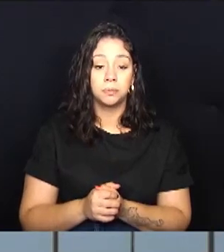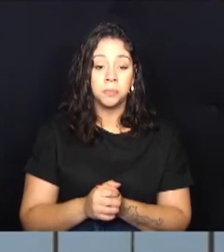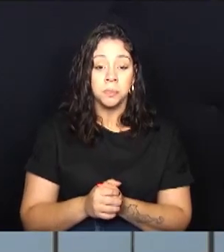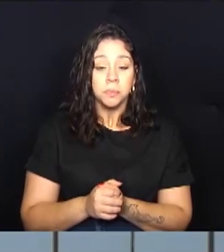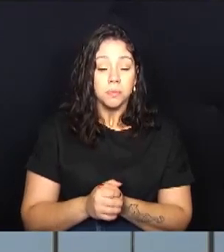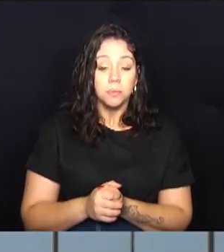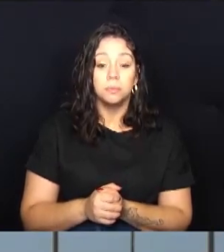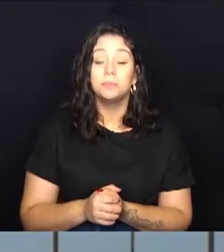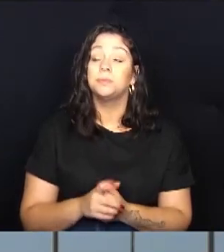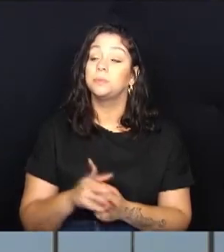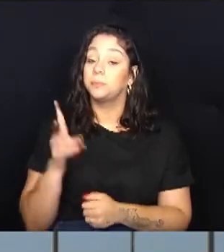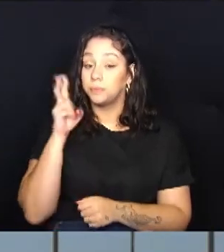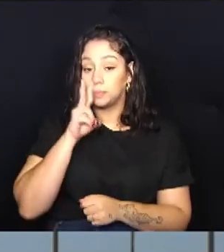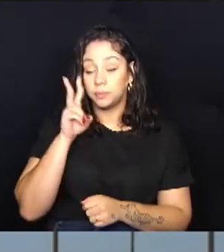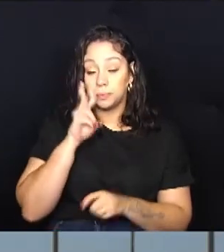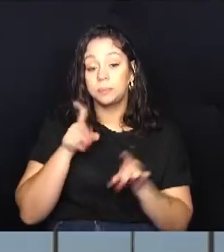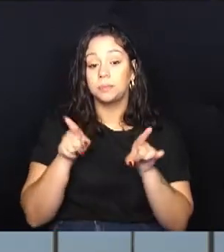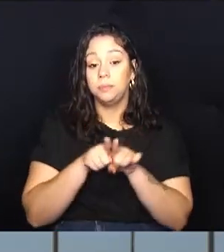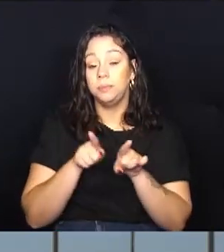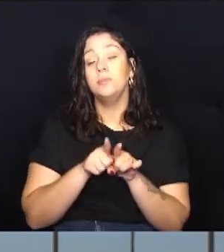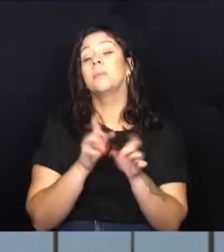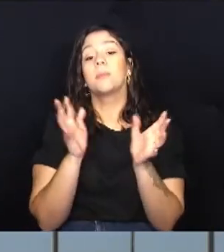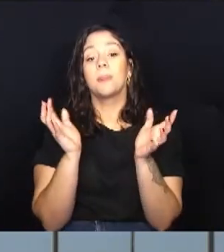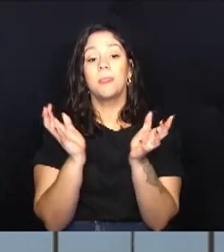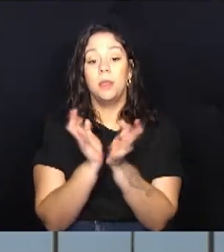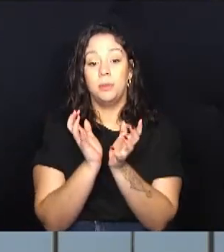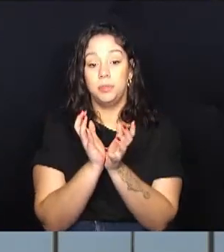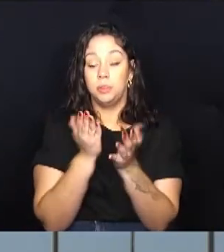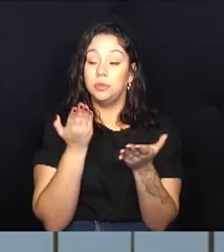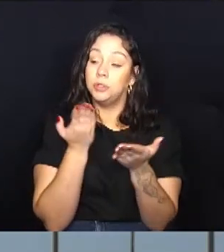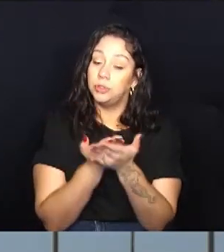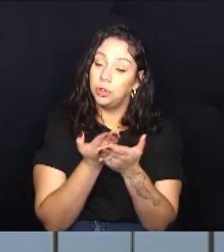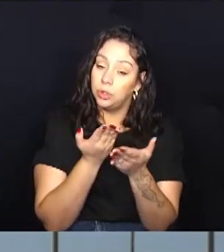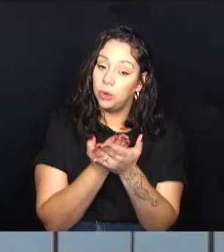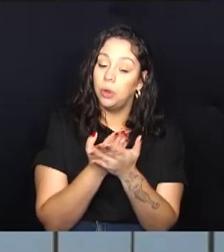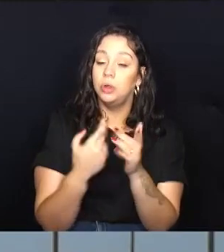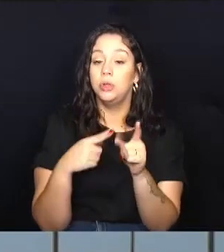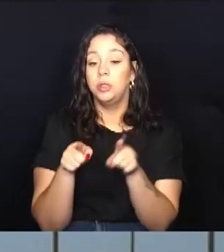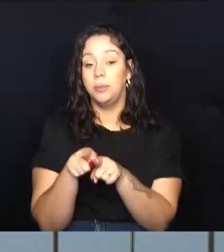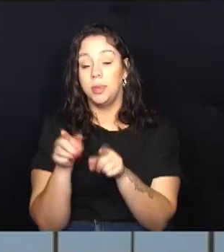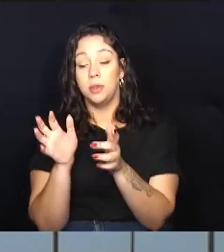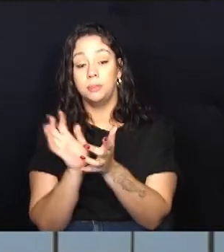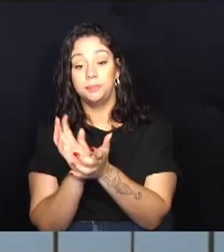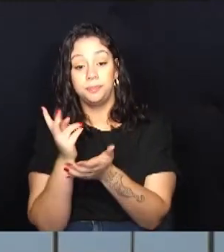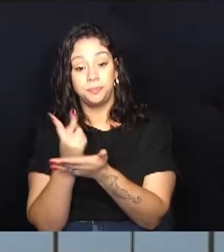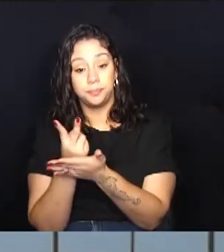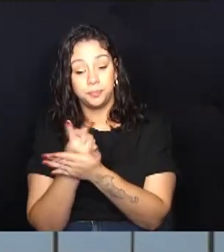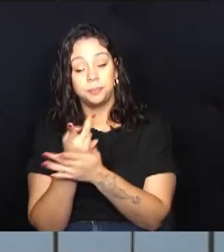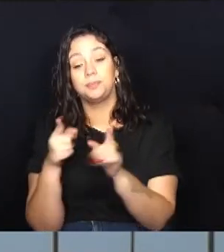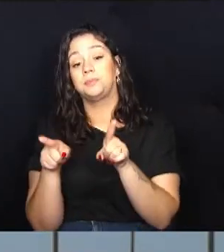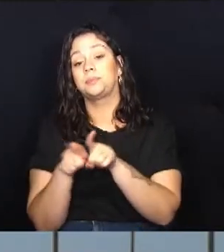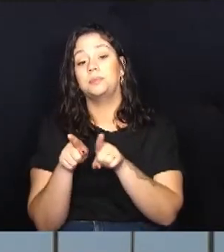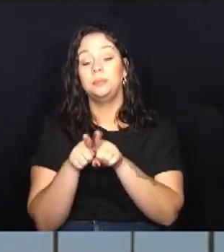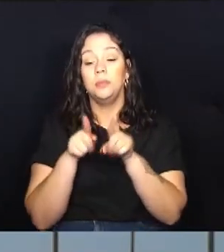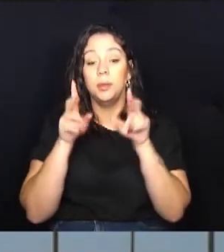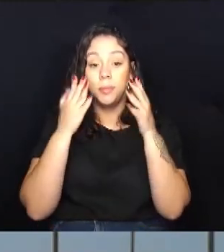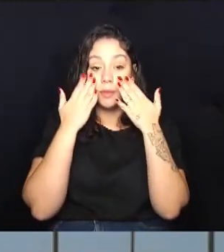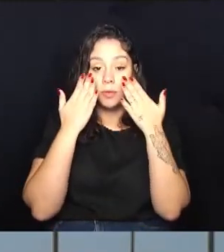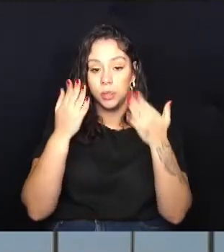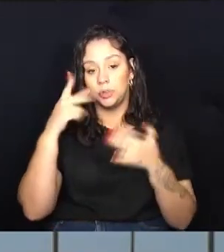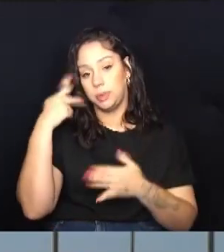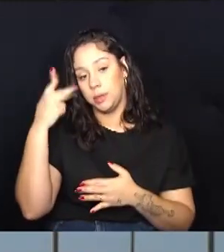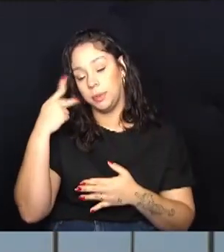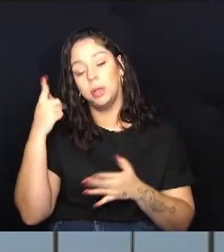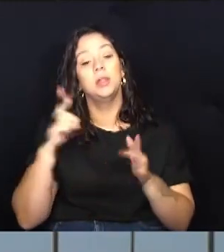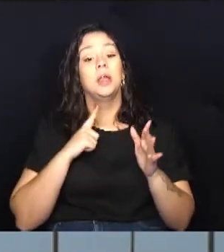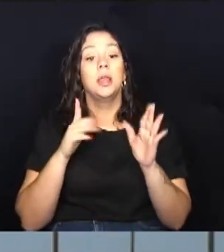A gente lembra que as comissões de estudos, comissões permanentes e frentes parlamentares estão nesse